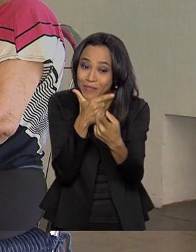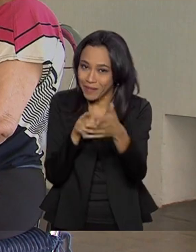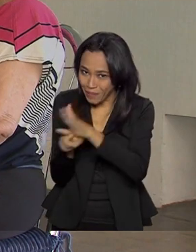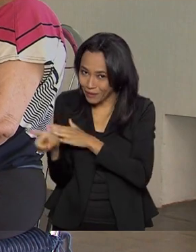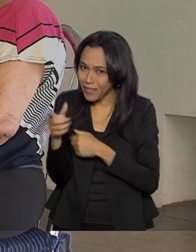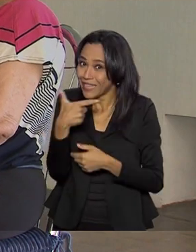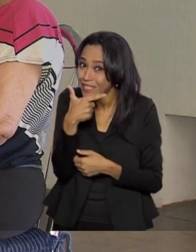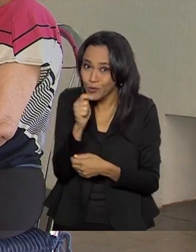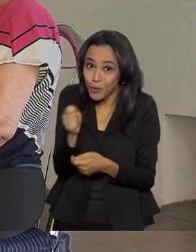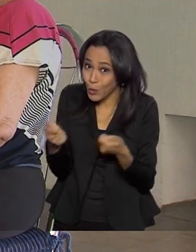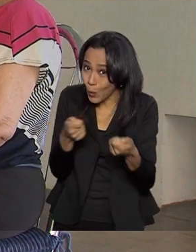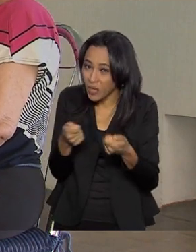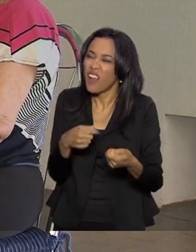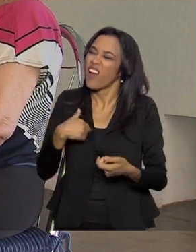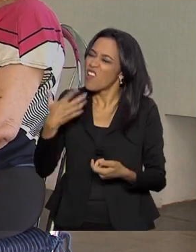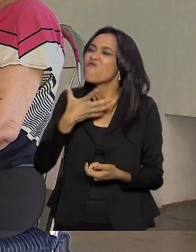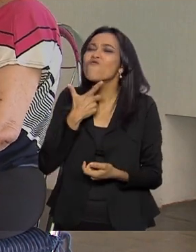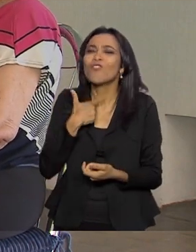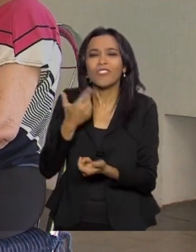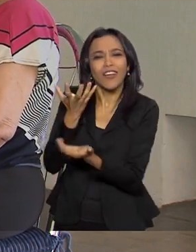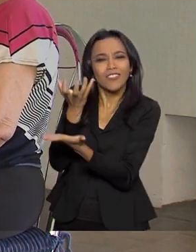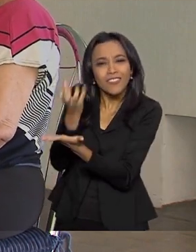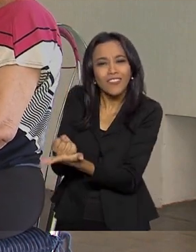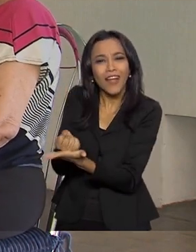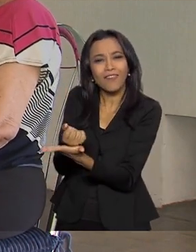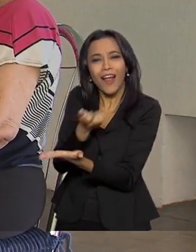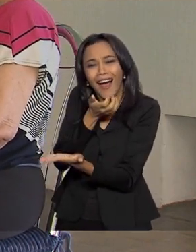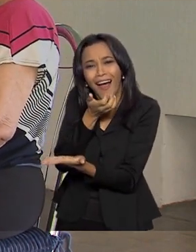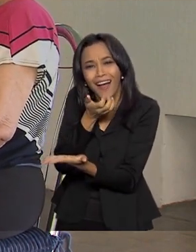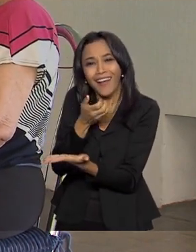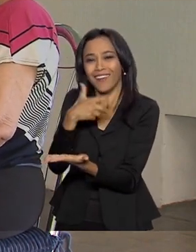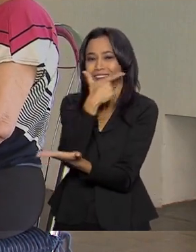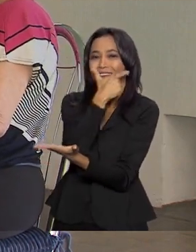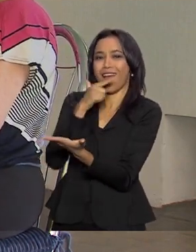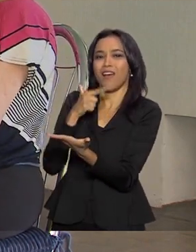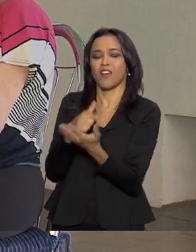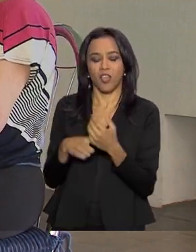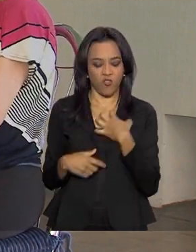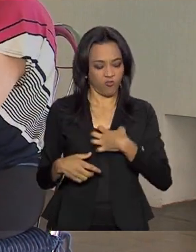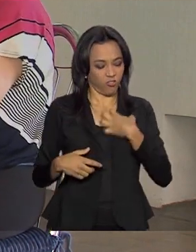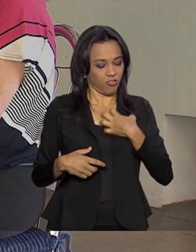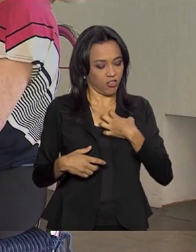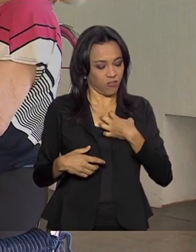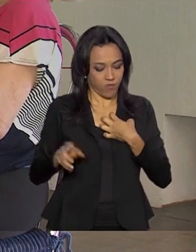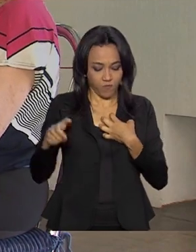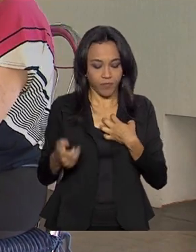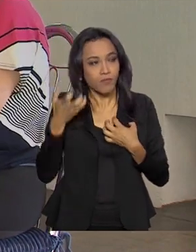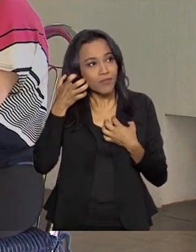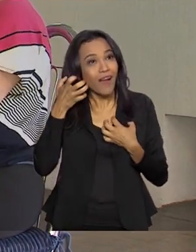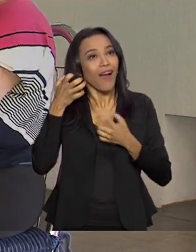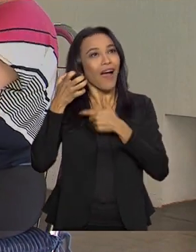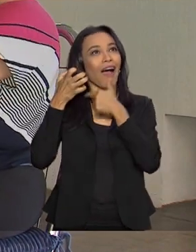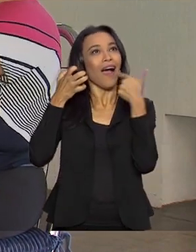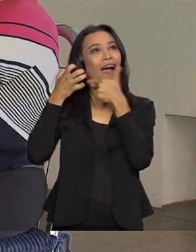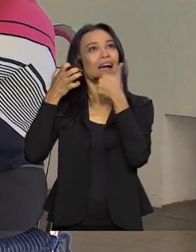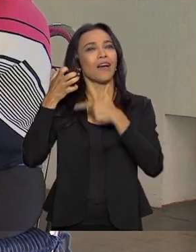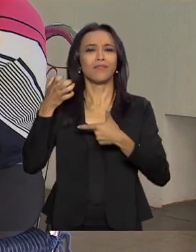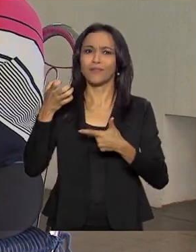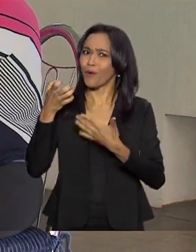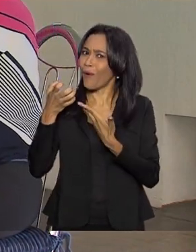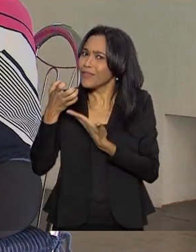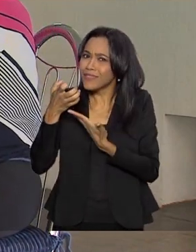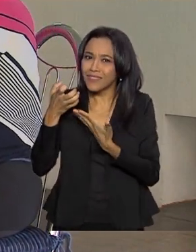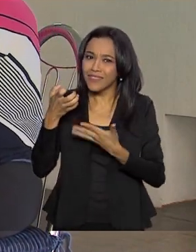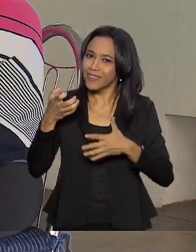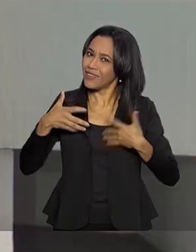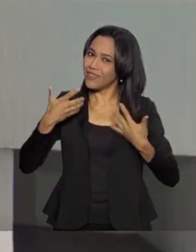às vezes eu tenho vontade de gravar a torrisada e deixar assim, tipo, se eu estiver um pouquinho aborrecida, vou ouvir, Sueli, porque aí o dia muda, Sueli,